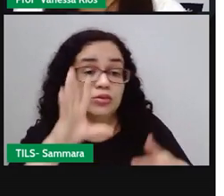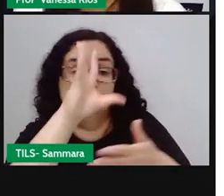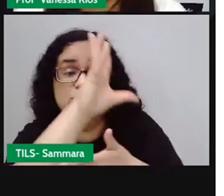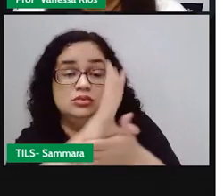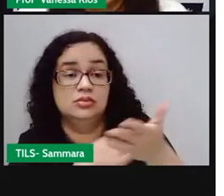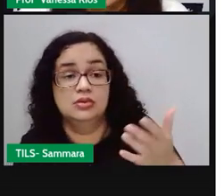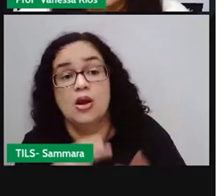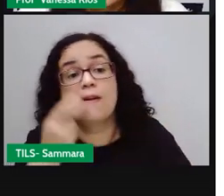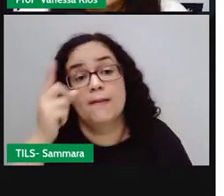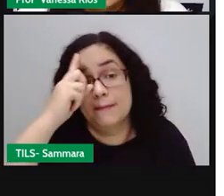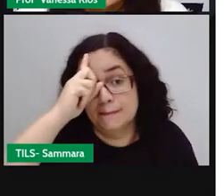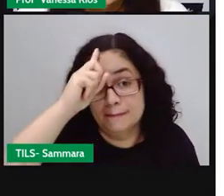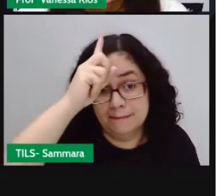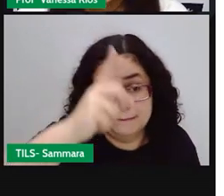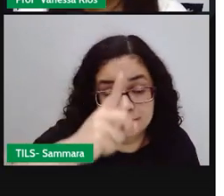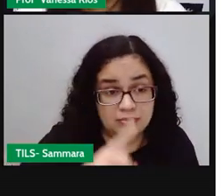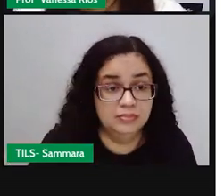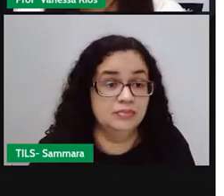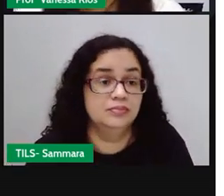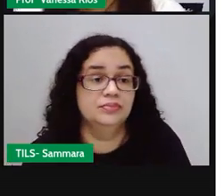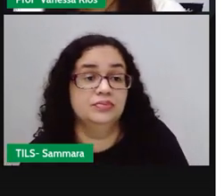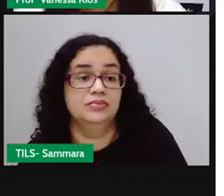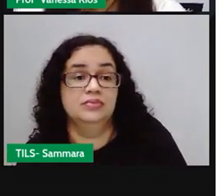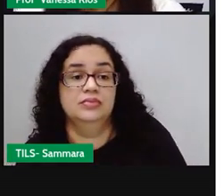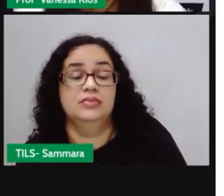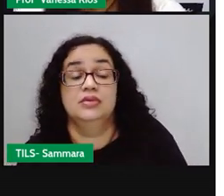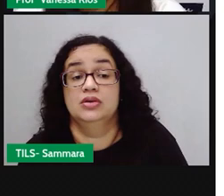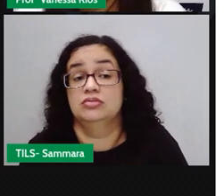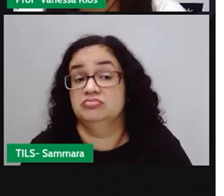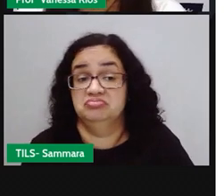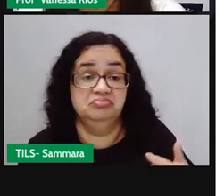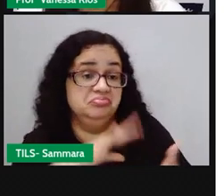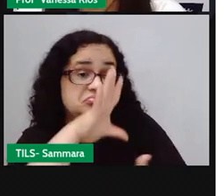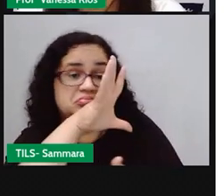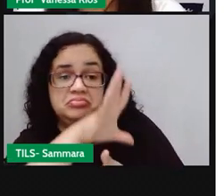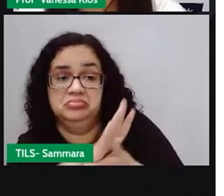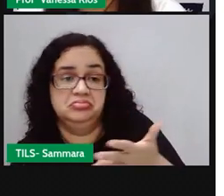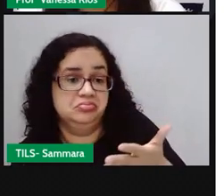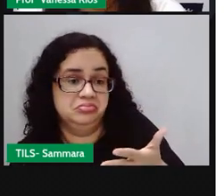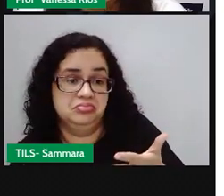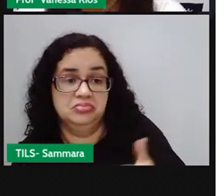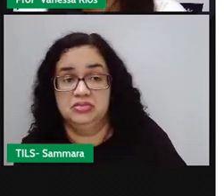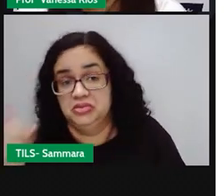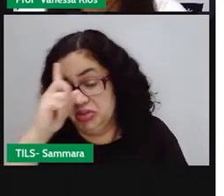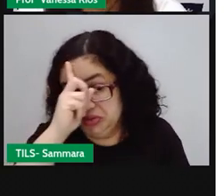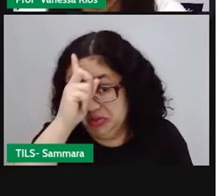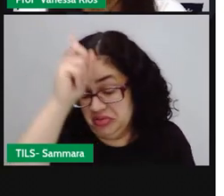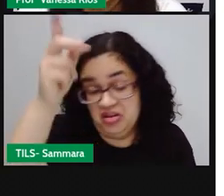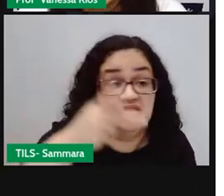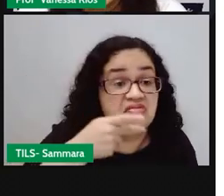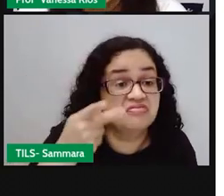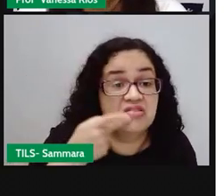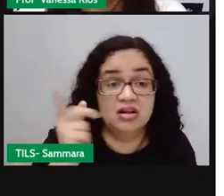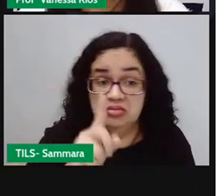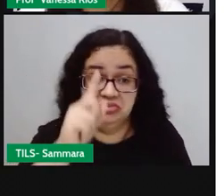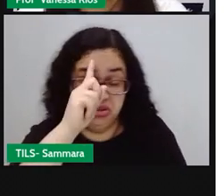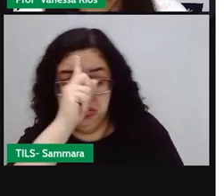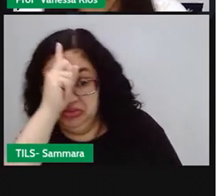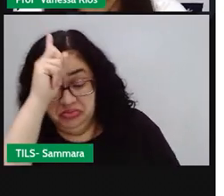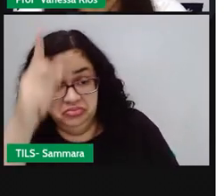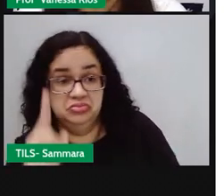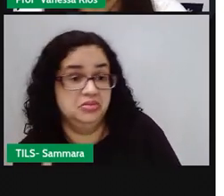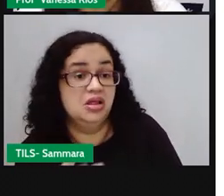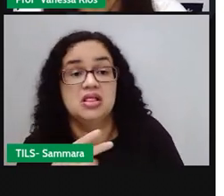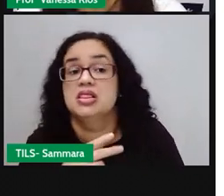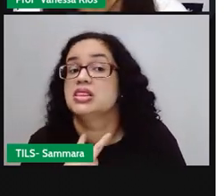que o mestre mandou. Se o mestre fizer algum gesto que ele não mandou, não falou, o mestre mandou, não